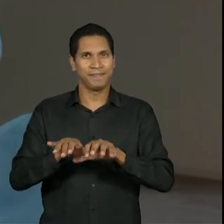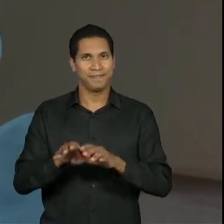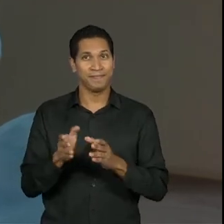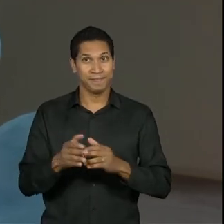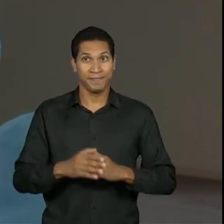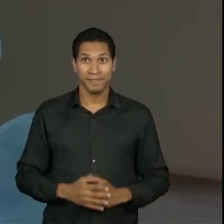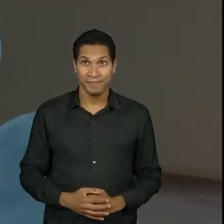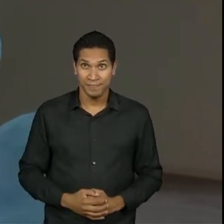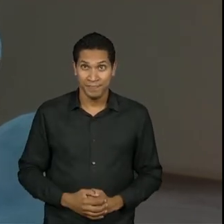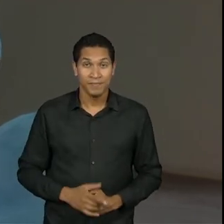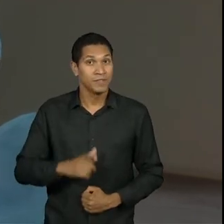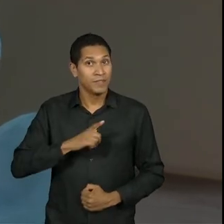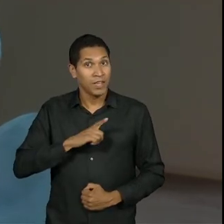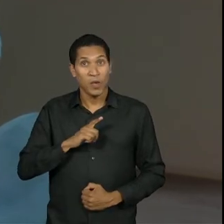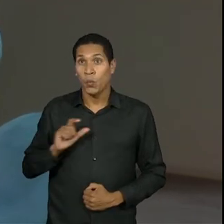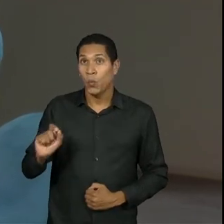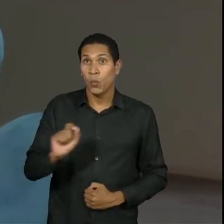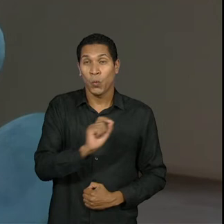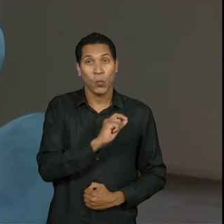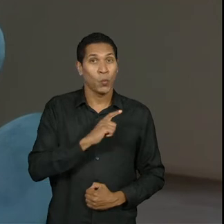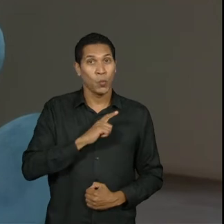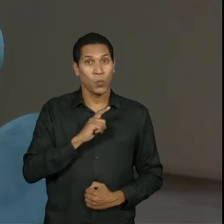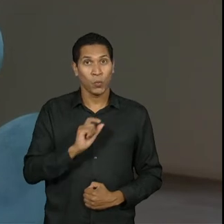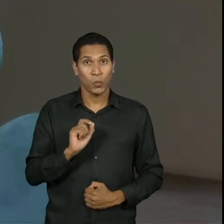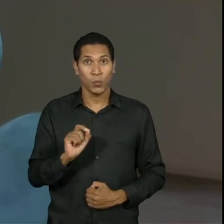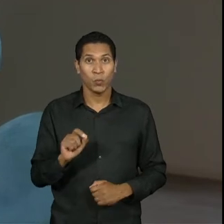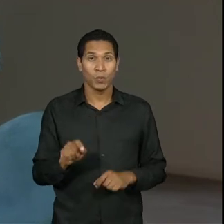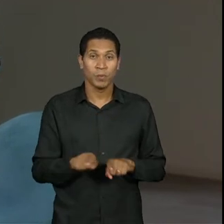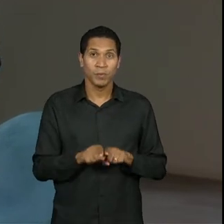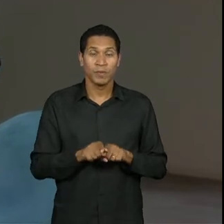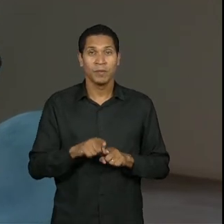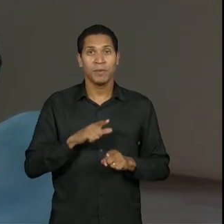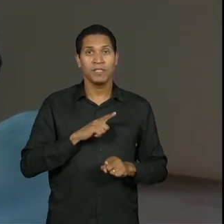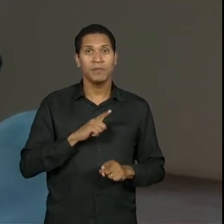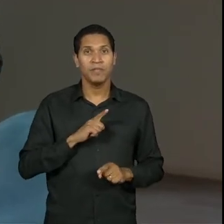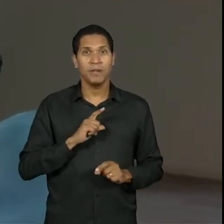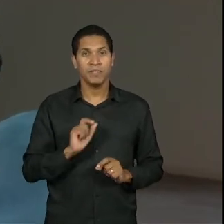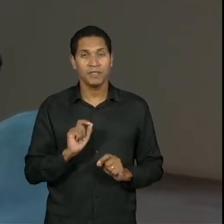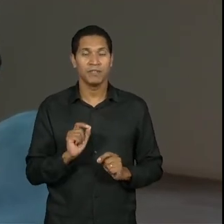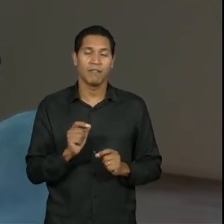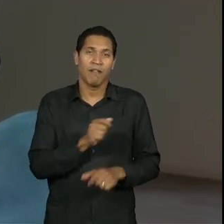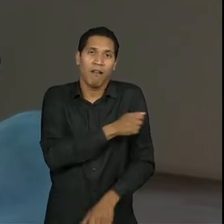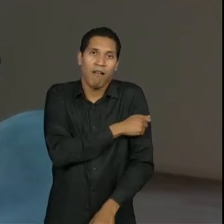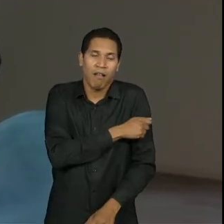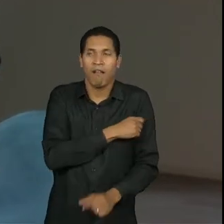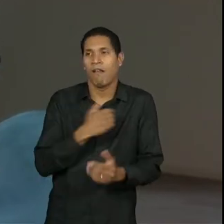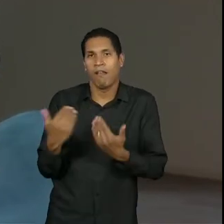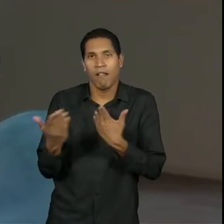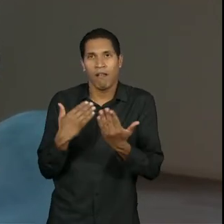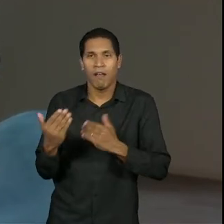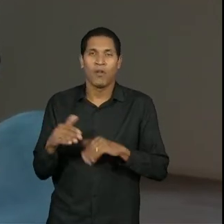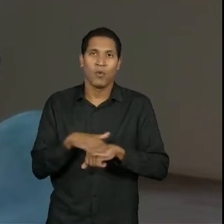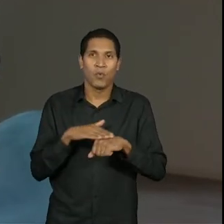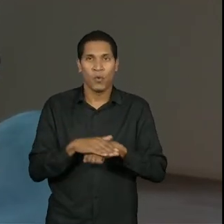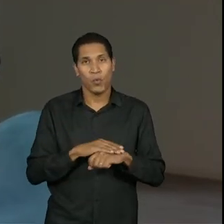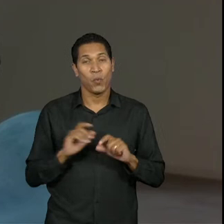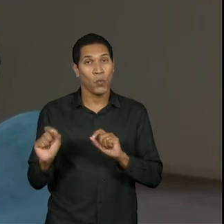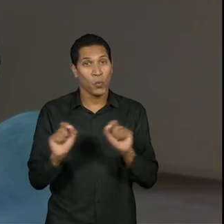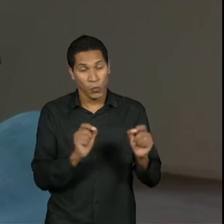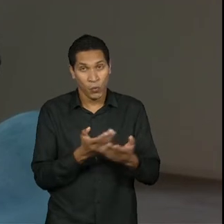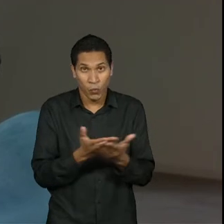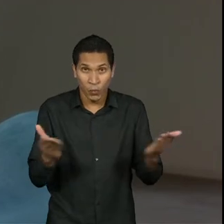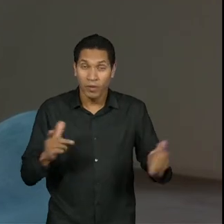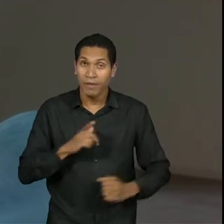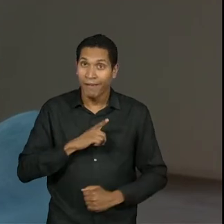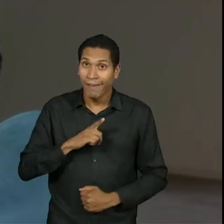assim, todos os nossos alunos e alunas são bem-vindos, mas hoje a gente quer conversar especificamente com eles, porque são eles que precisam